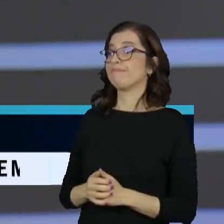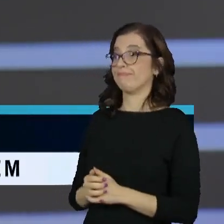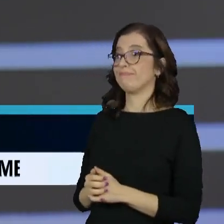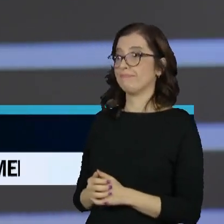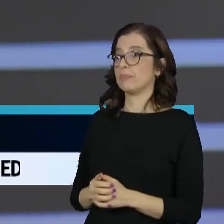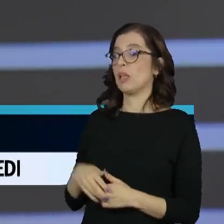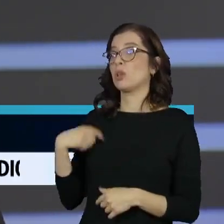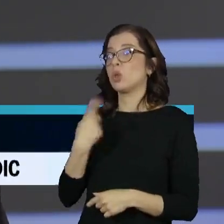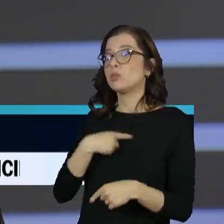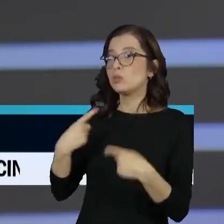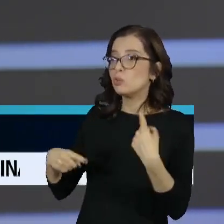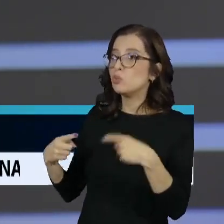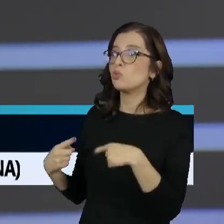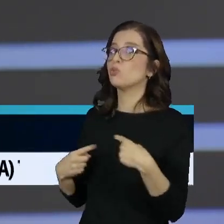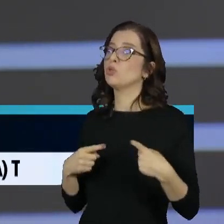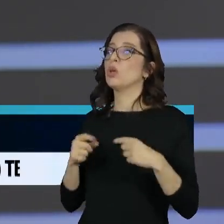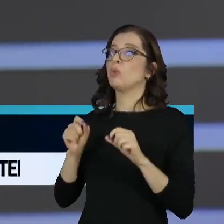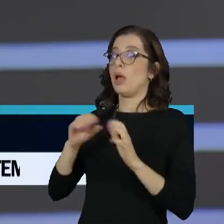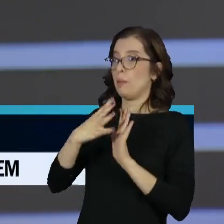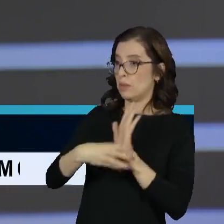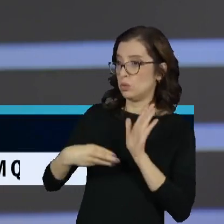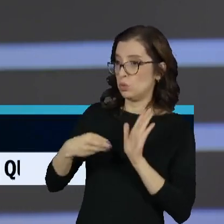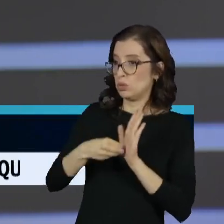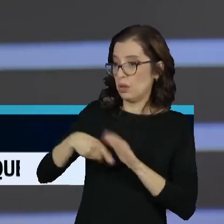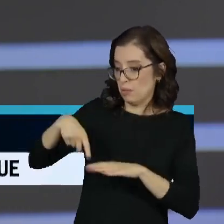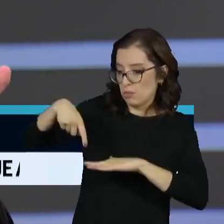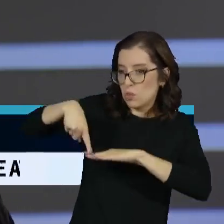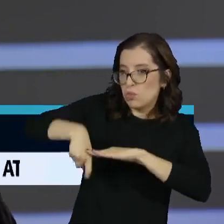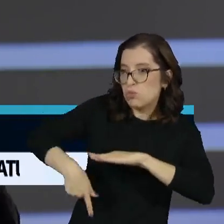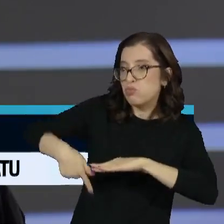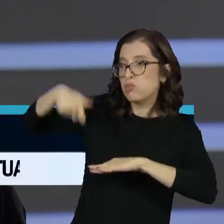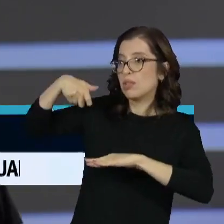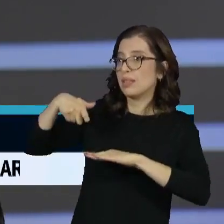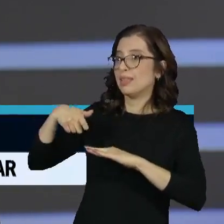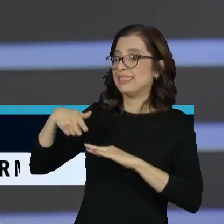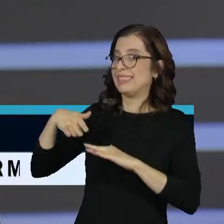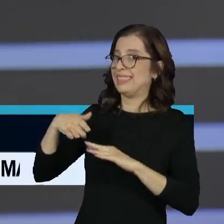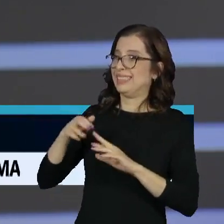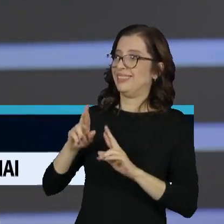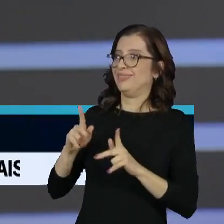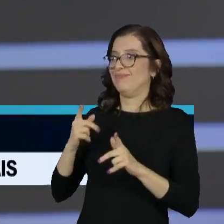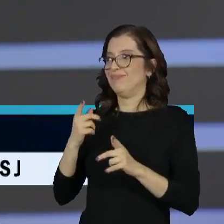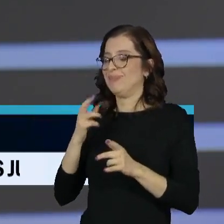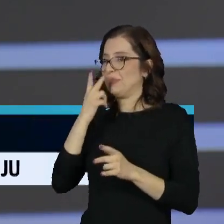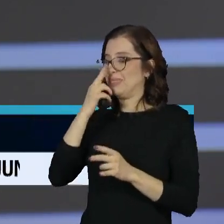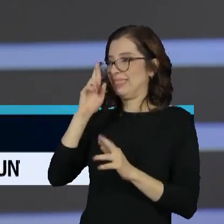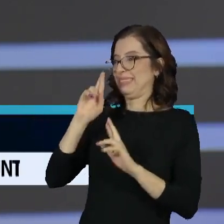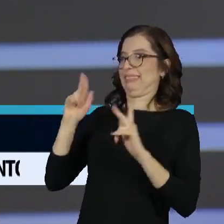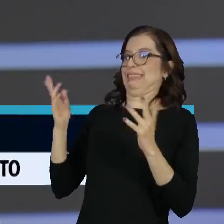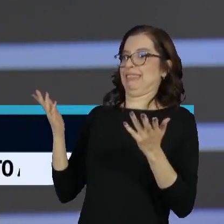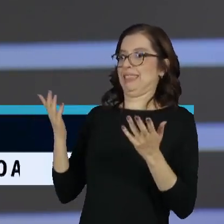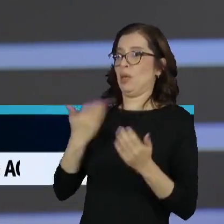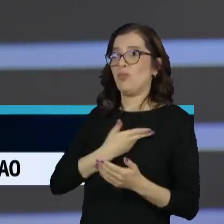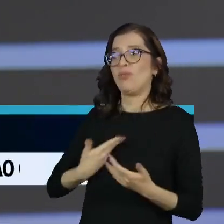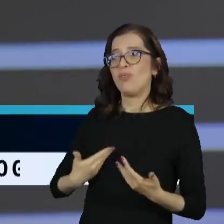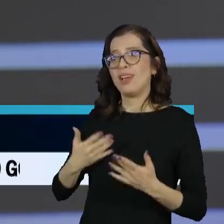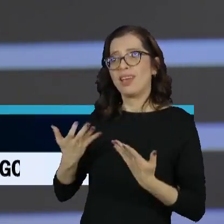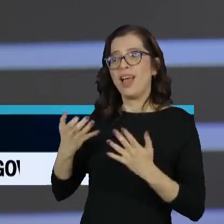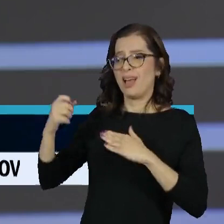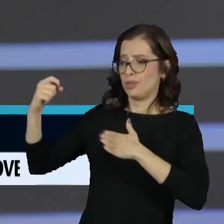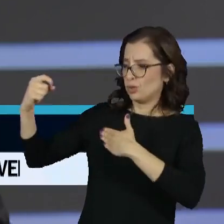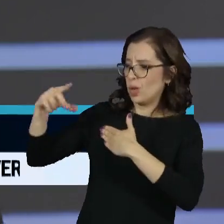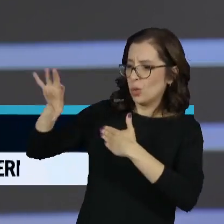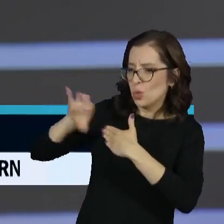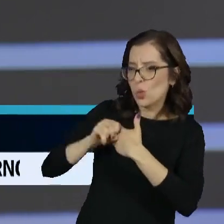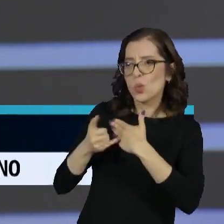petróleo na Amazônia, você veja uma contradição a isso, o governo está falando em transição energética, a transição energética aqui no Brasil, no